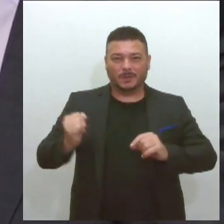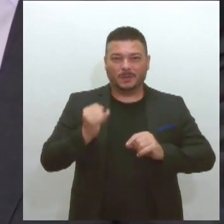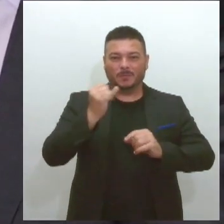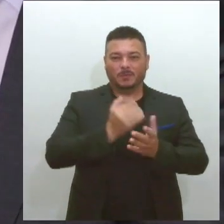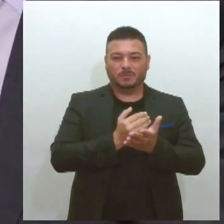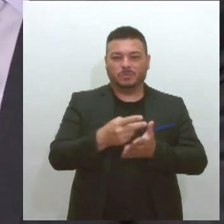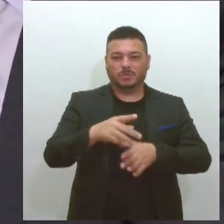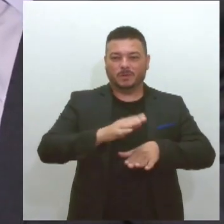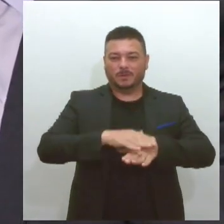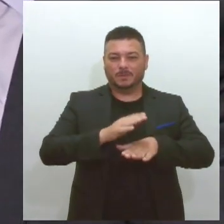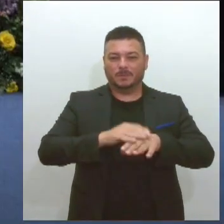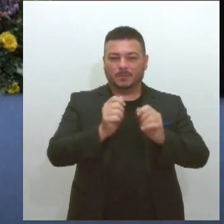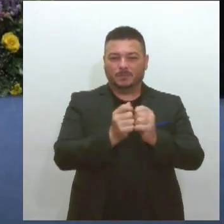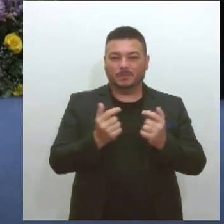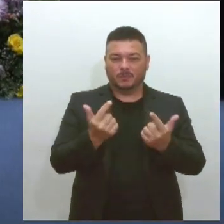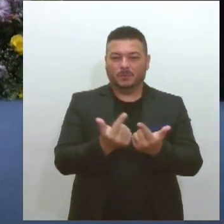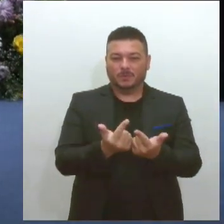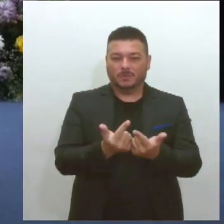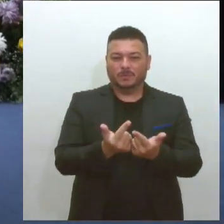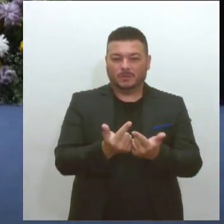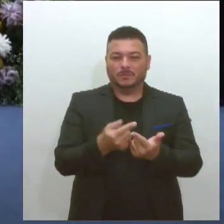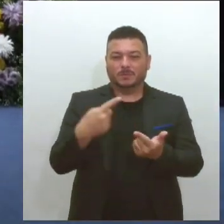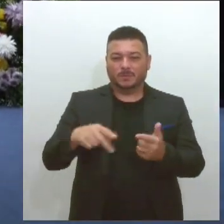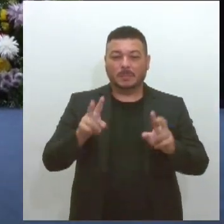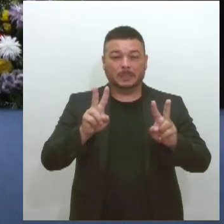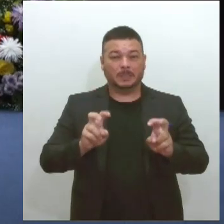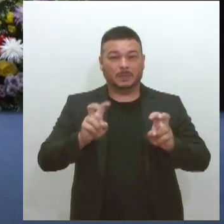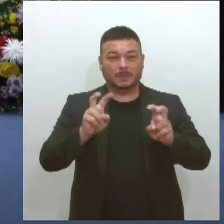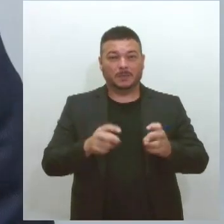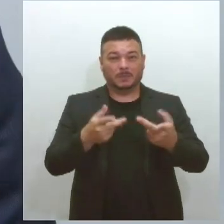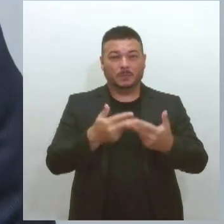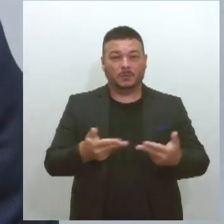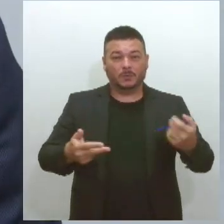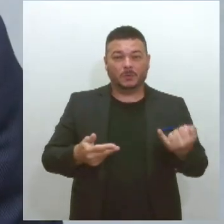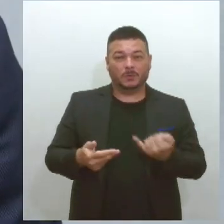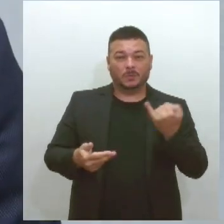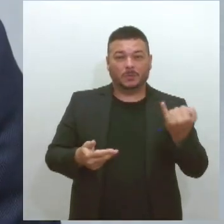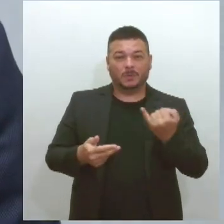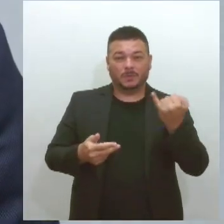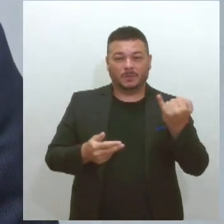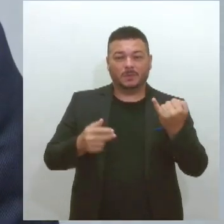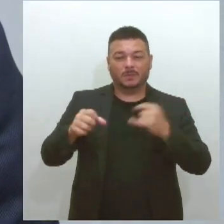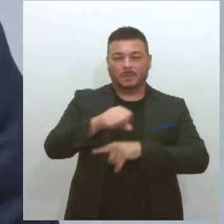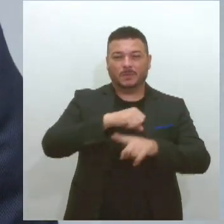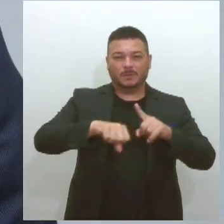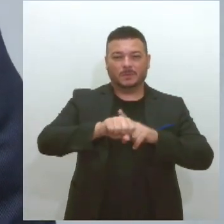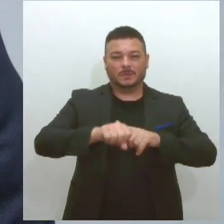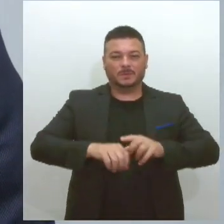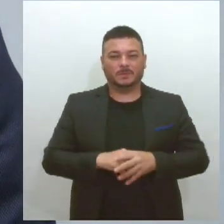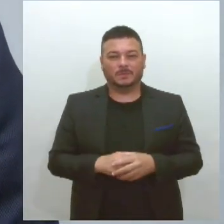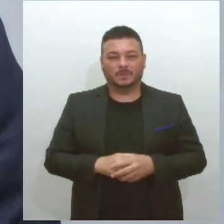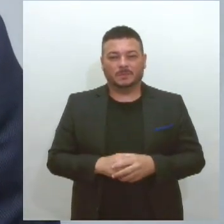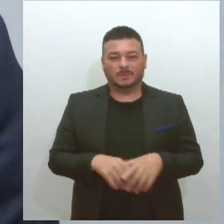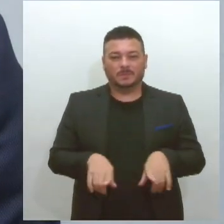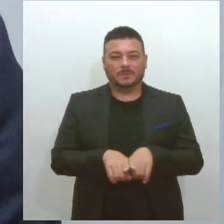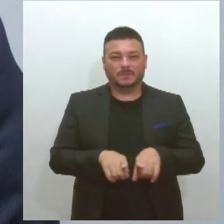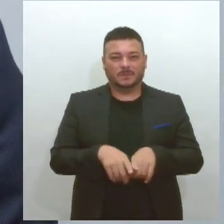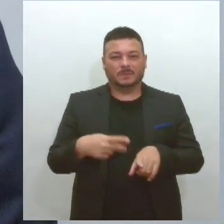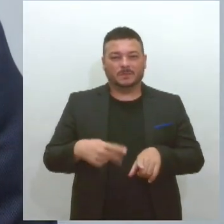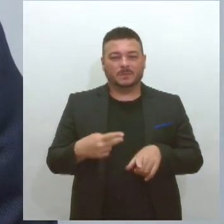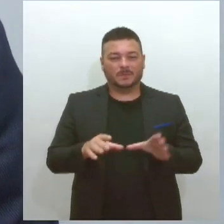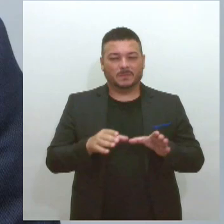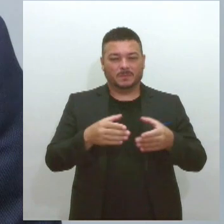em sediar o fórum com temas essenciais para a sociedade. Está de parabéns à mesa diretora da Assembleia Legislativa por trazer